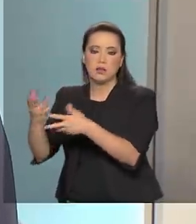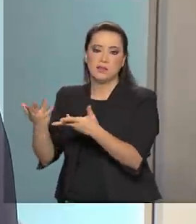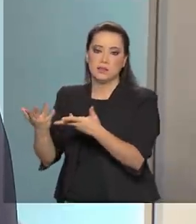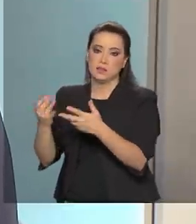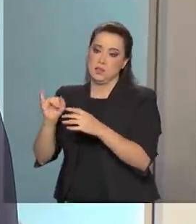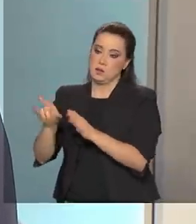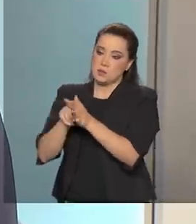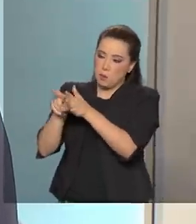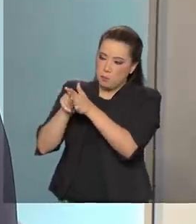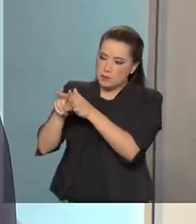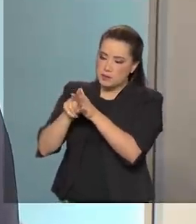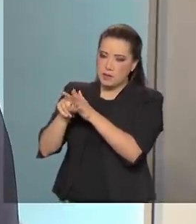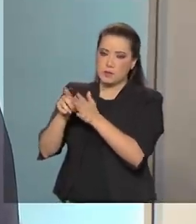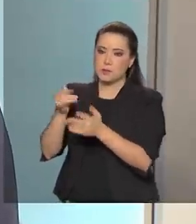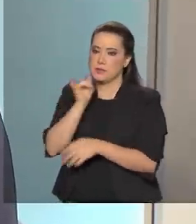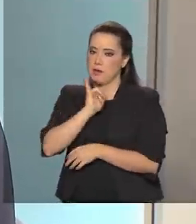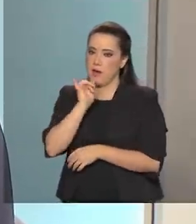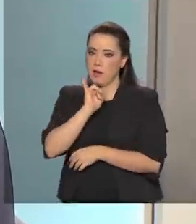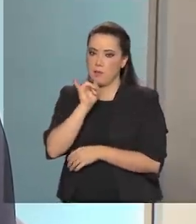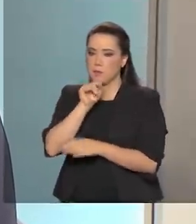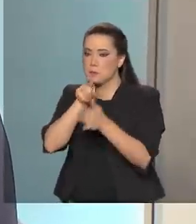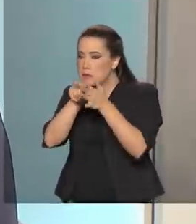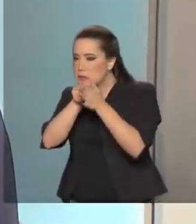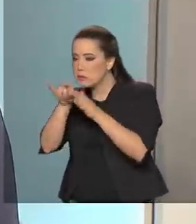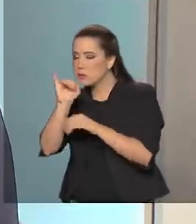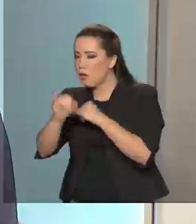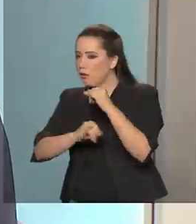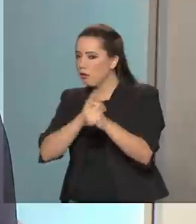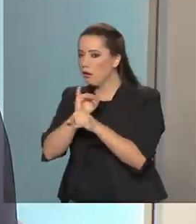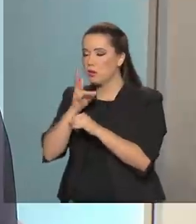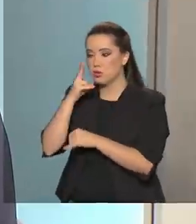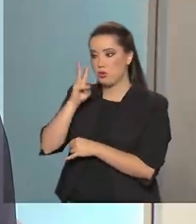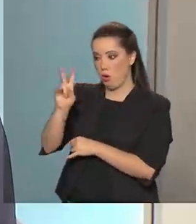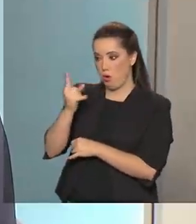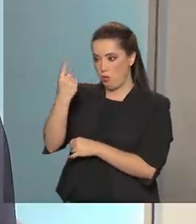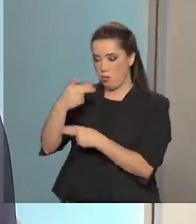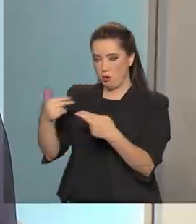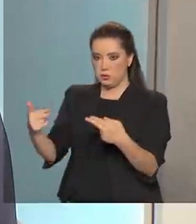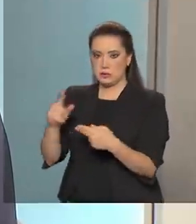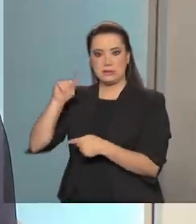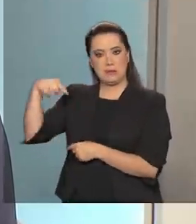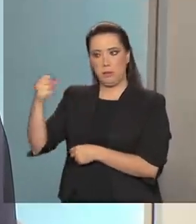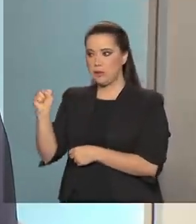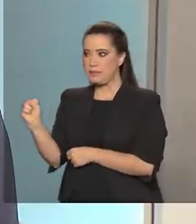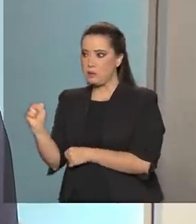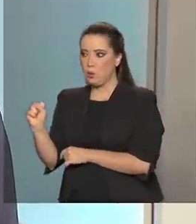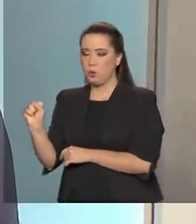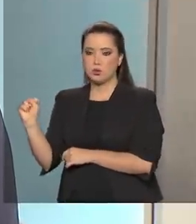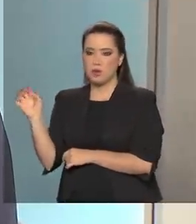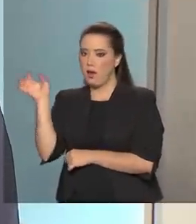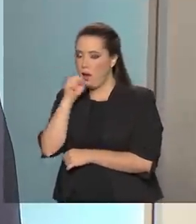pesquisa numa internet e olho um determinado produto, poucos segundos depois